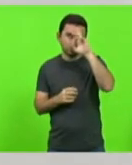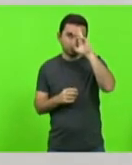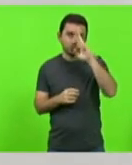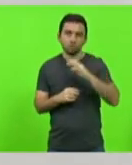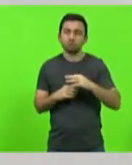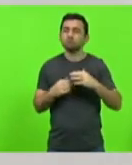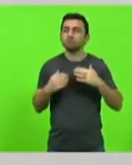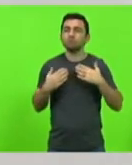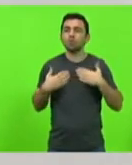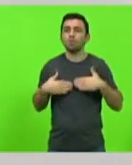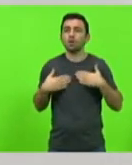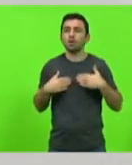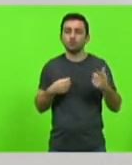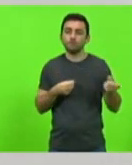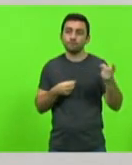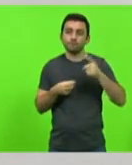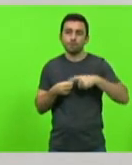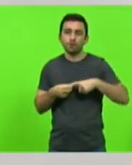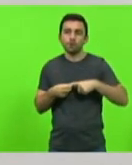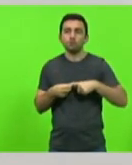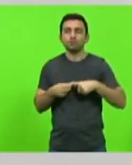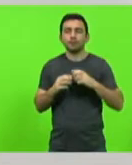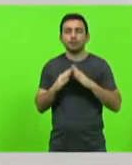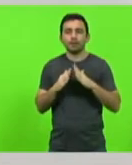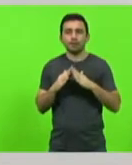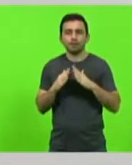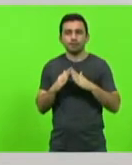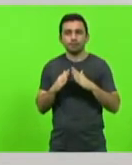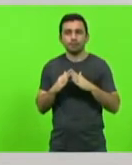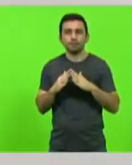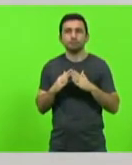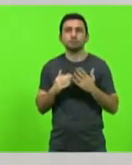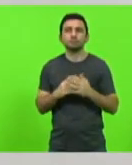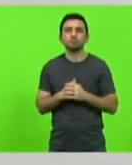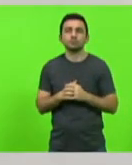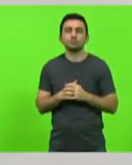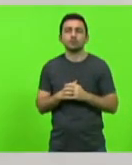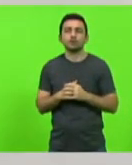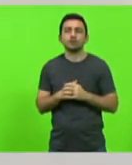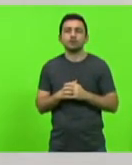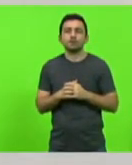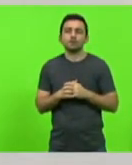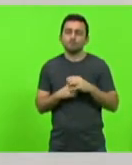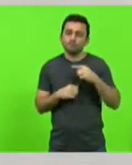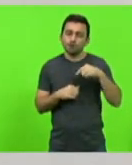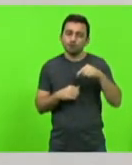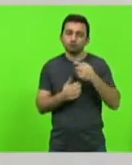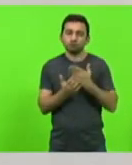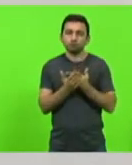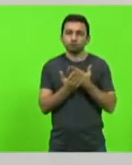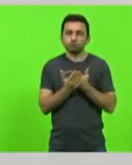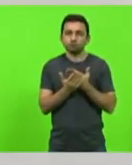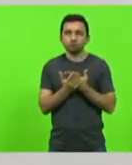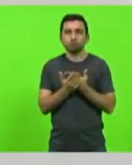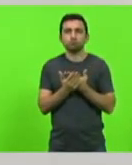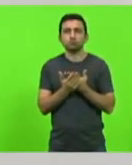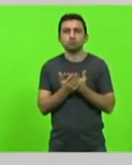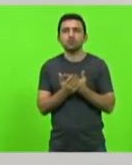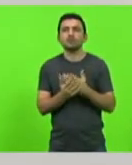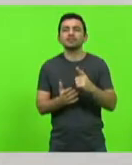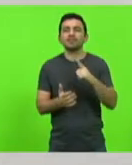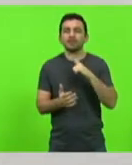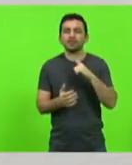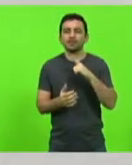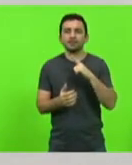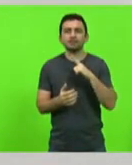retornando para as nossas residências, que estamos deslocando para os nossos locais de estudo e que há sempre